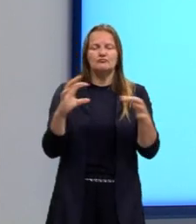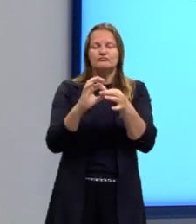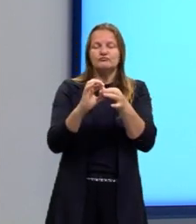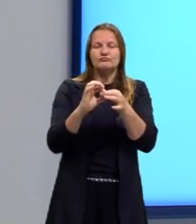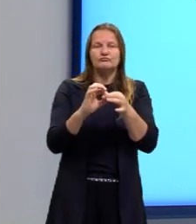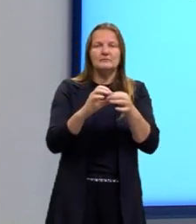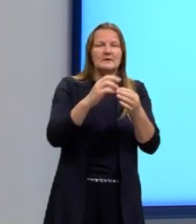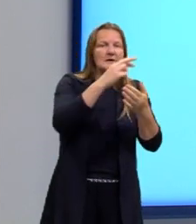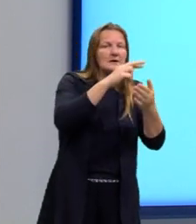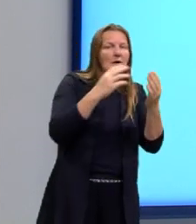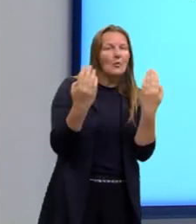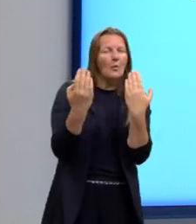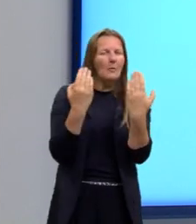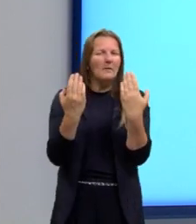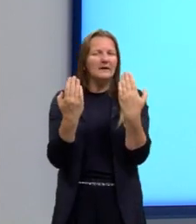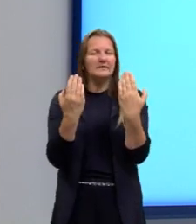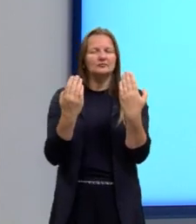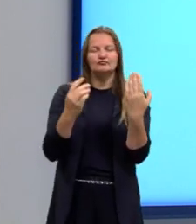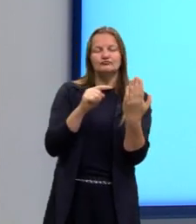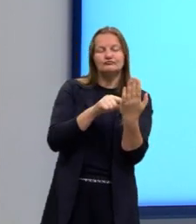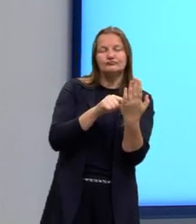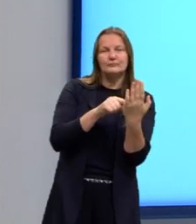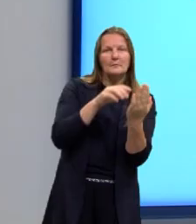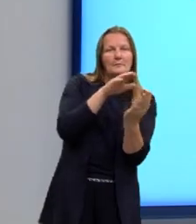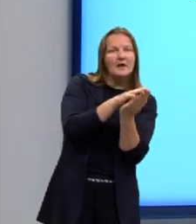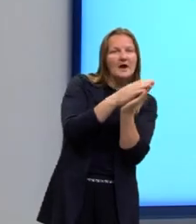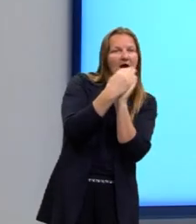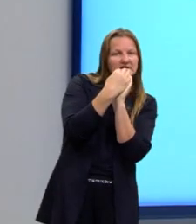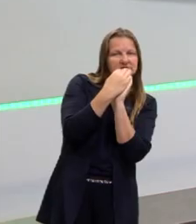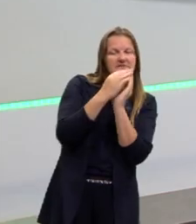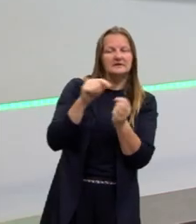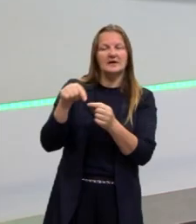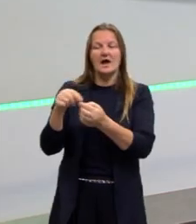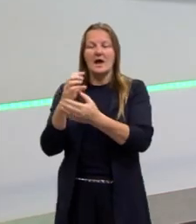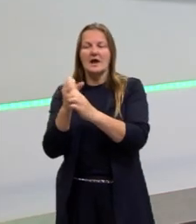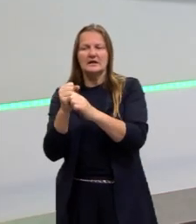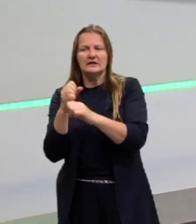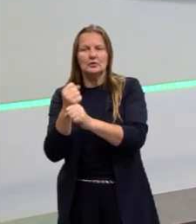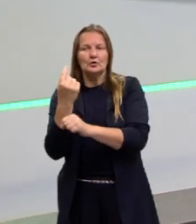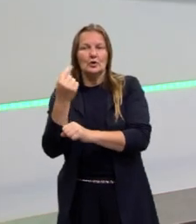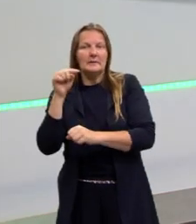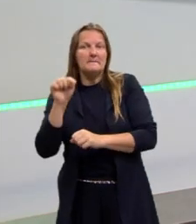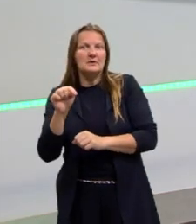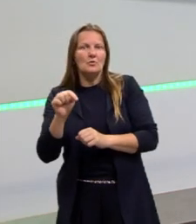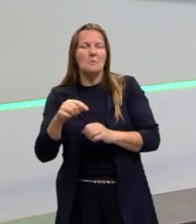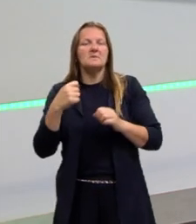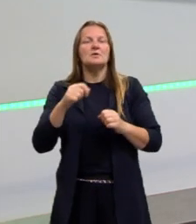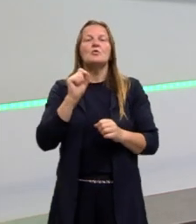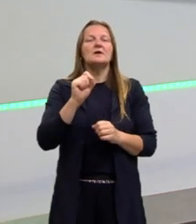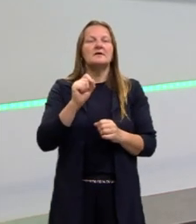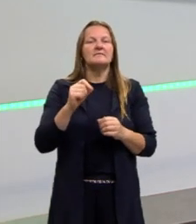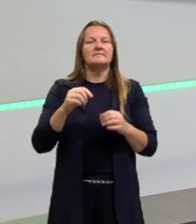e pensar na importância que ambos têm. Se você está pensando em construir uma redação nota mil,